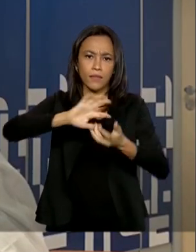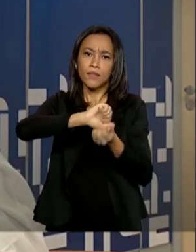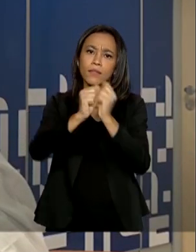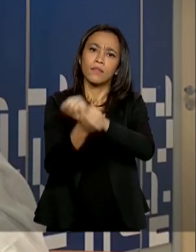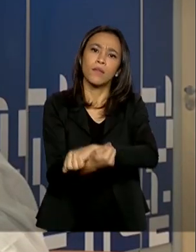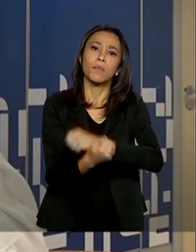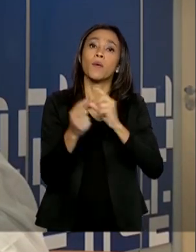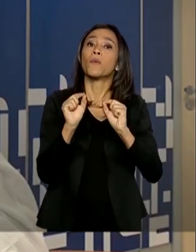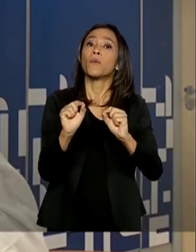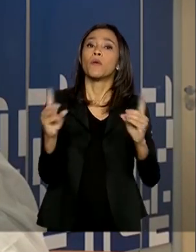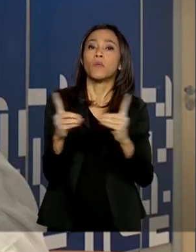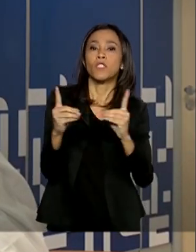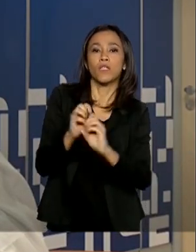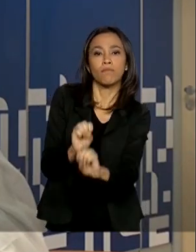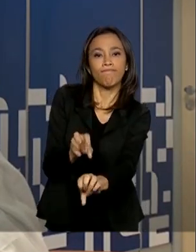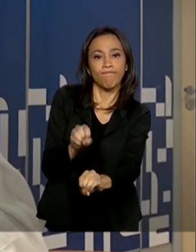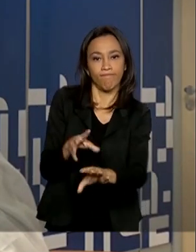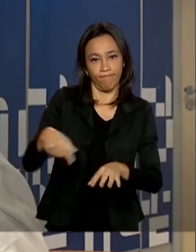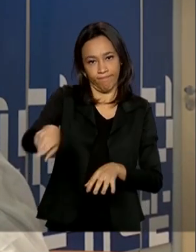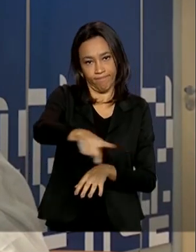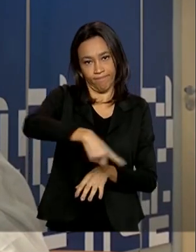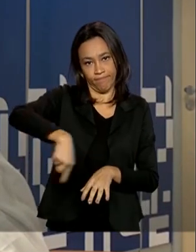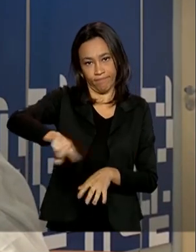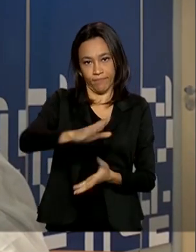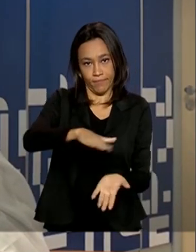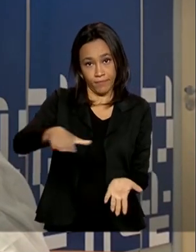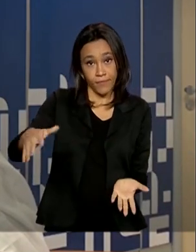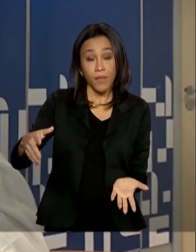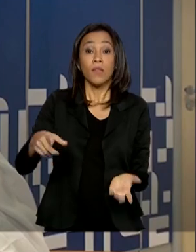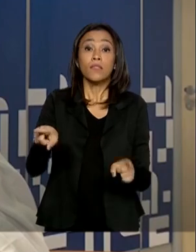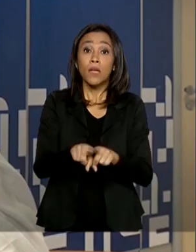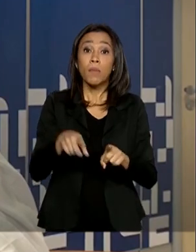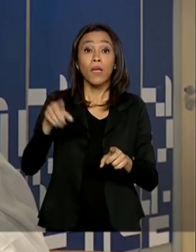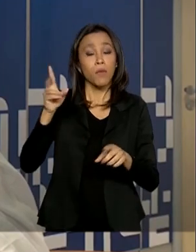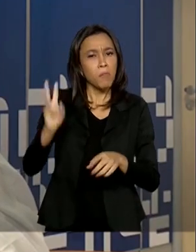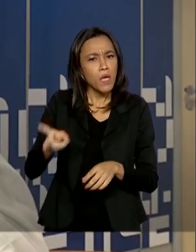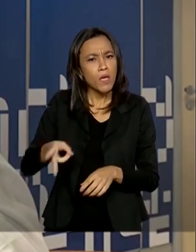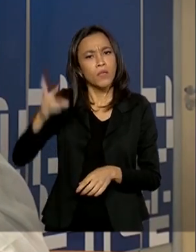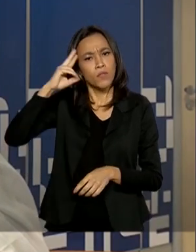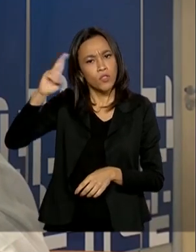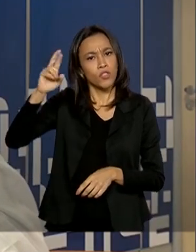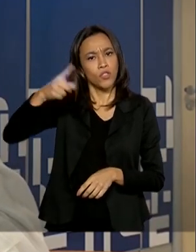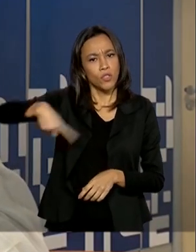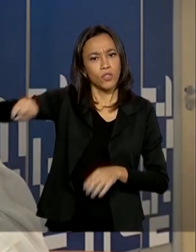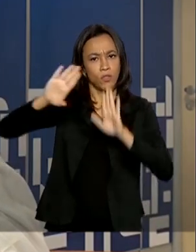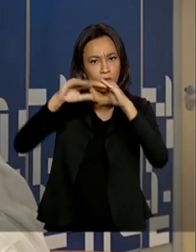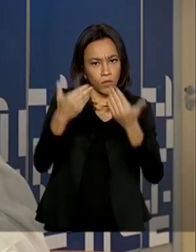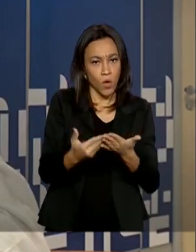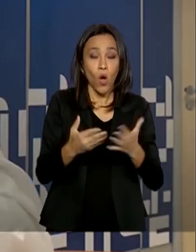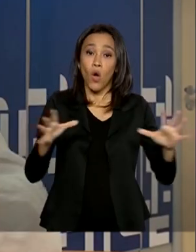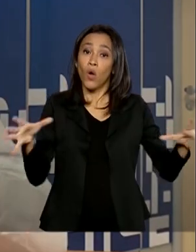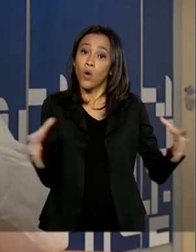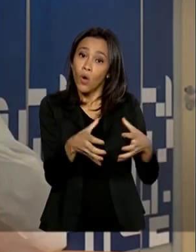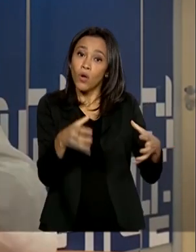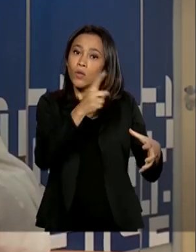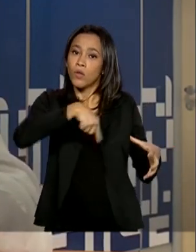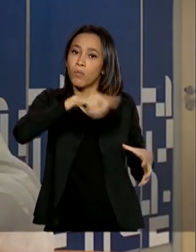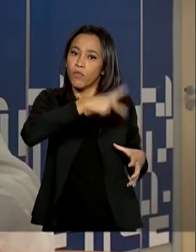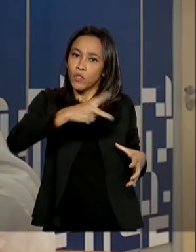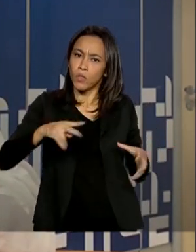a sua aula. Da mesma forma, os diretores, junto com seus professores, nas suas reuniões de classe,